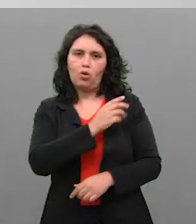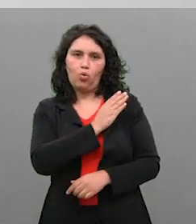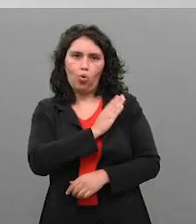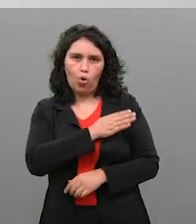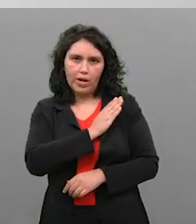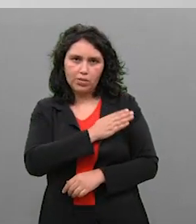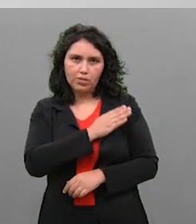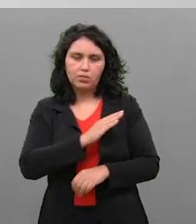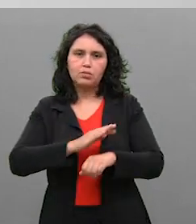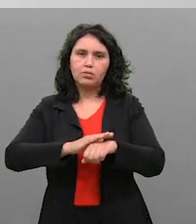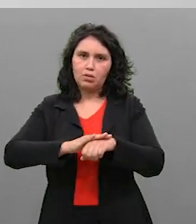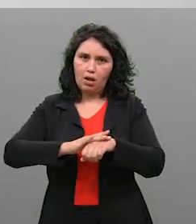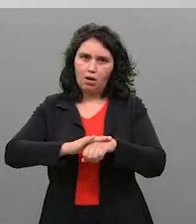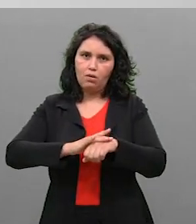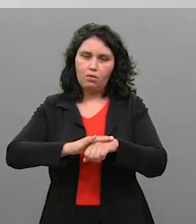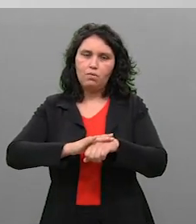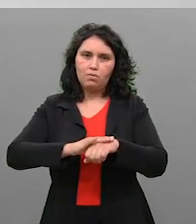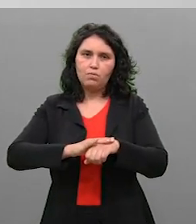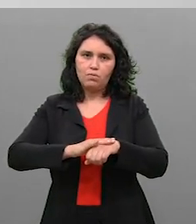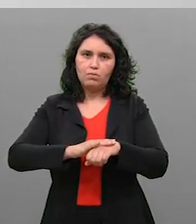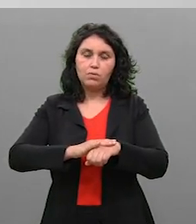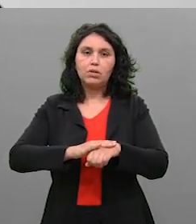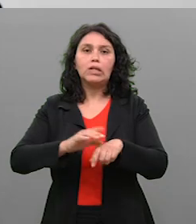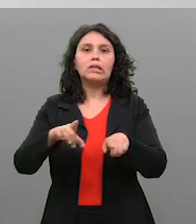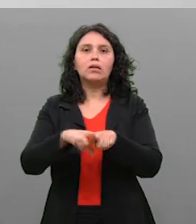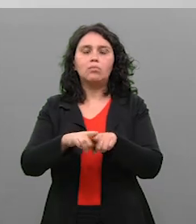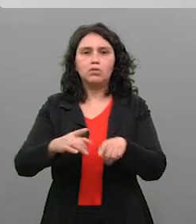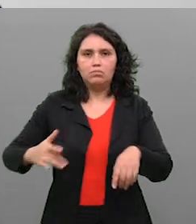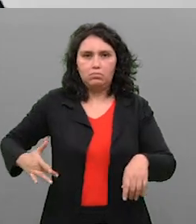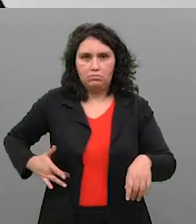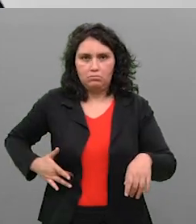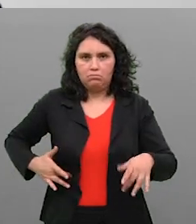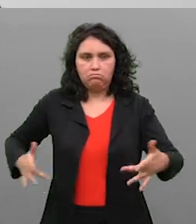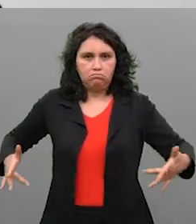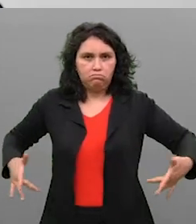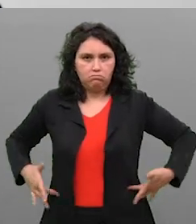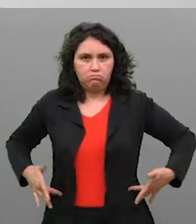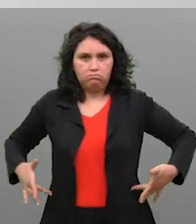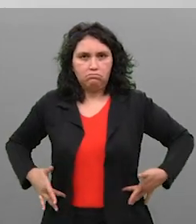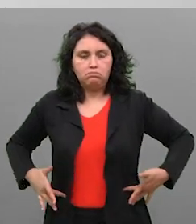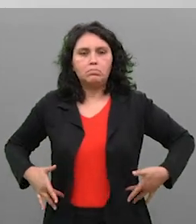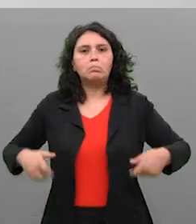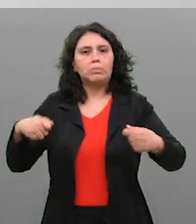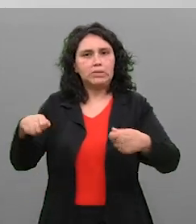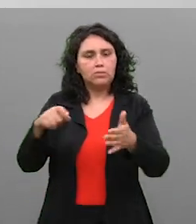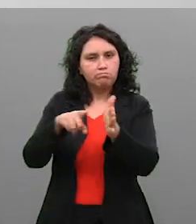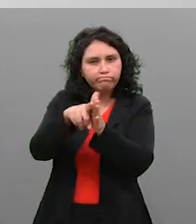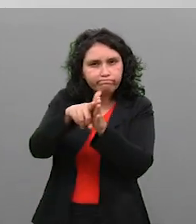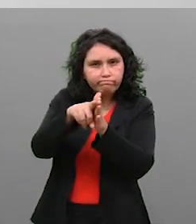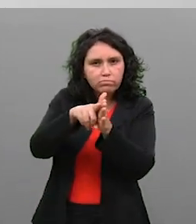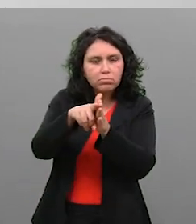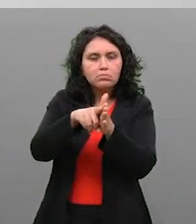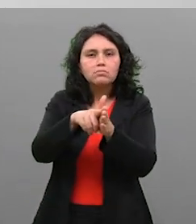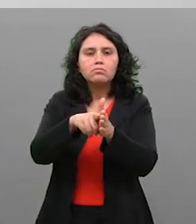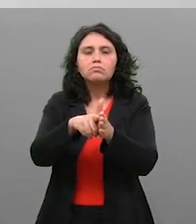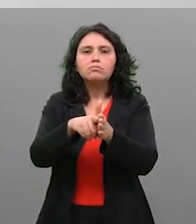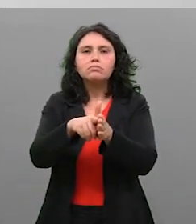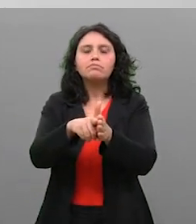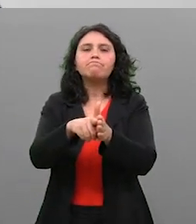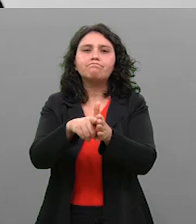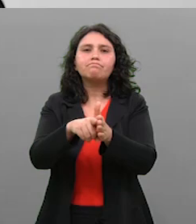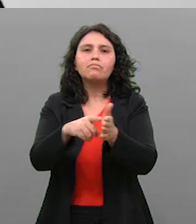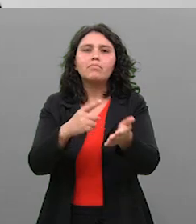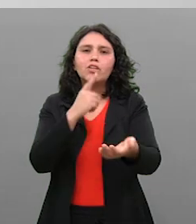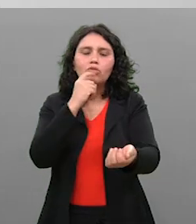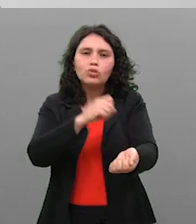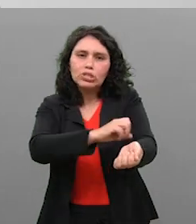também a questão renal e hepática. Ou seja, a gente precisa avaliar com anamnese, às vezes, alguns exames de sangue ou de imagem,